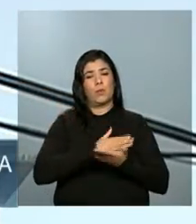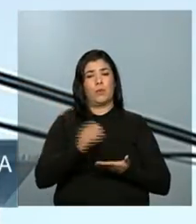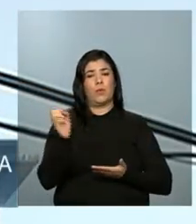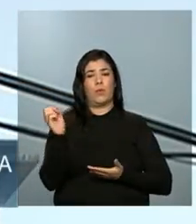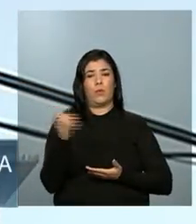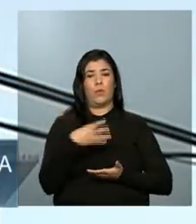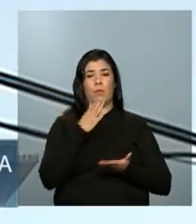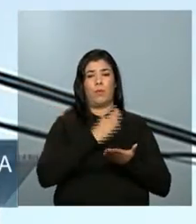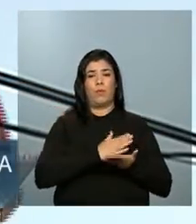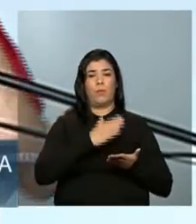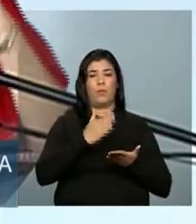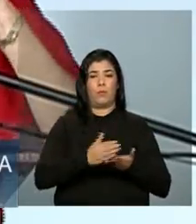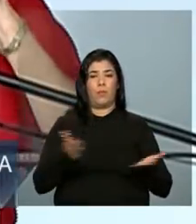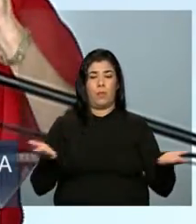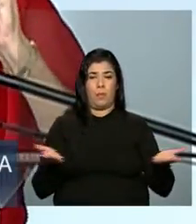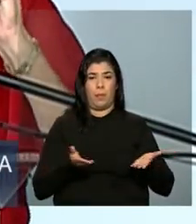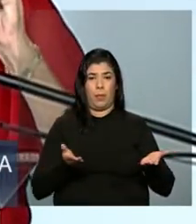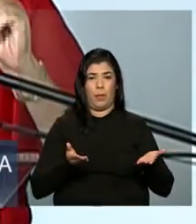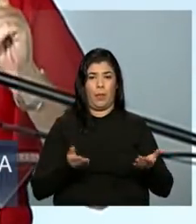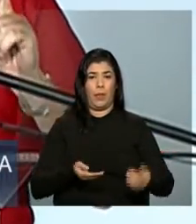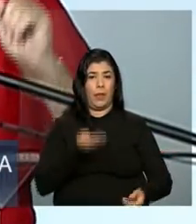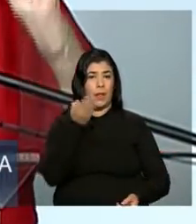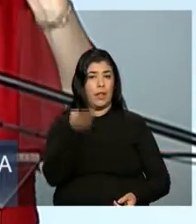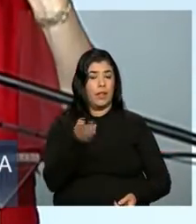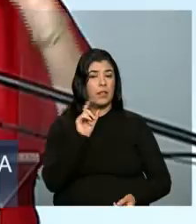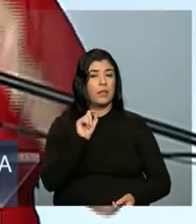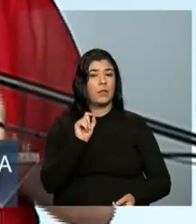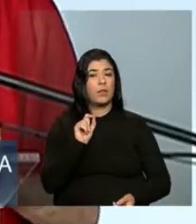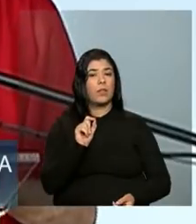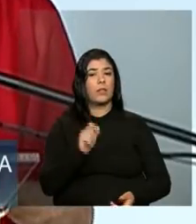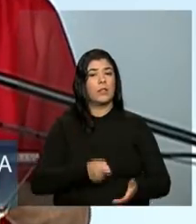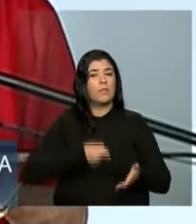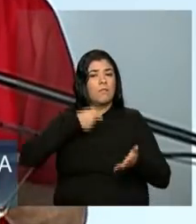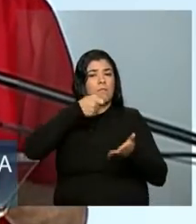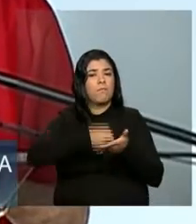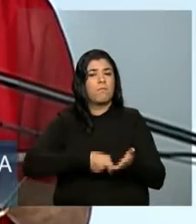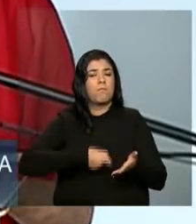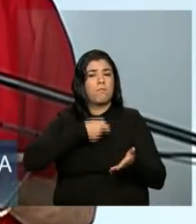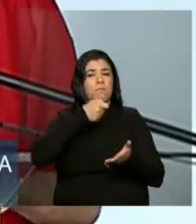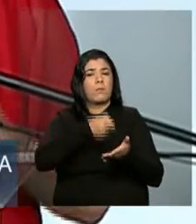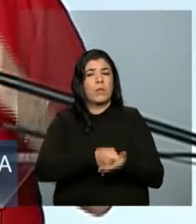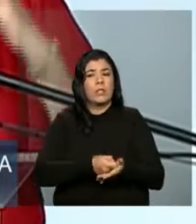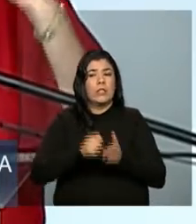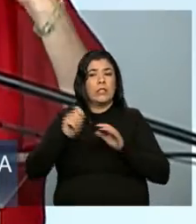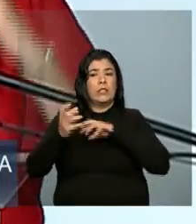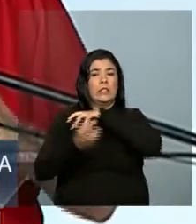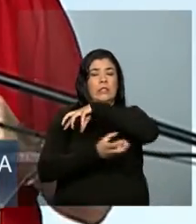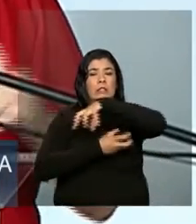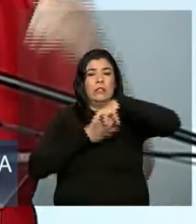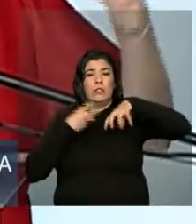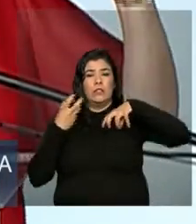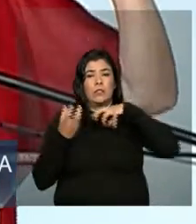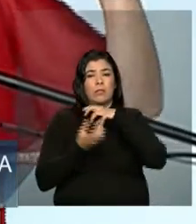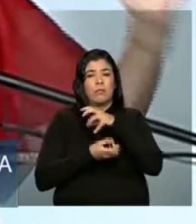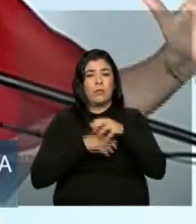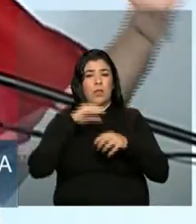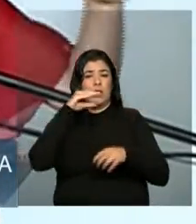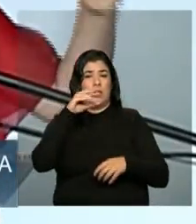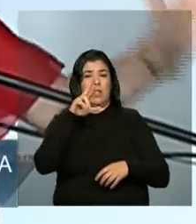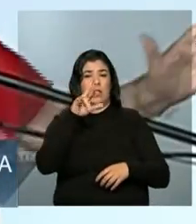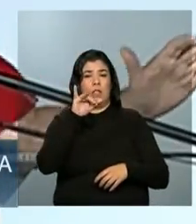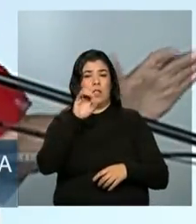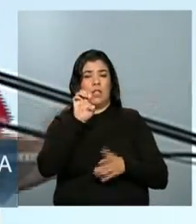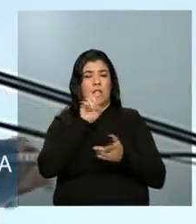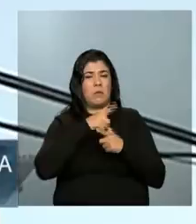numa nova fase de enfrentamento da crise, onde várias